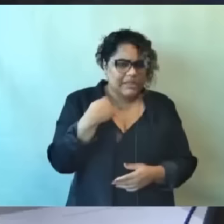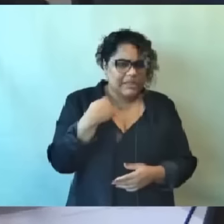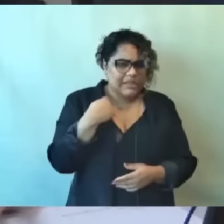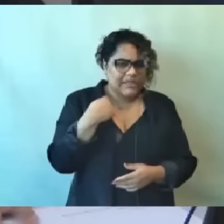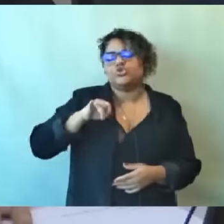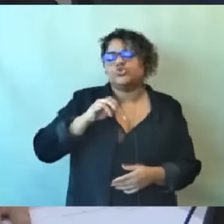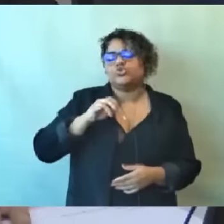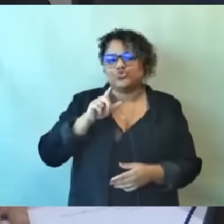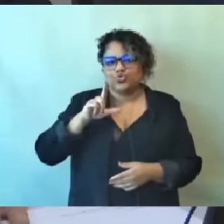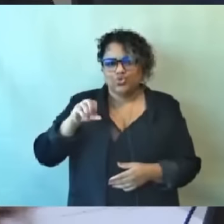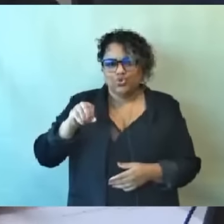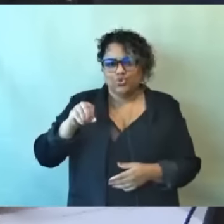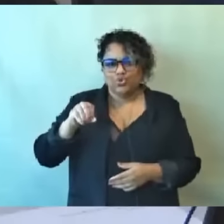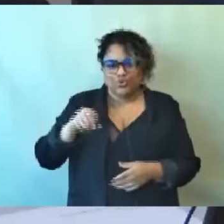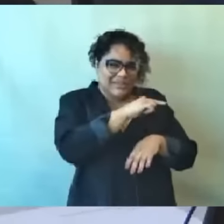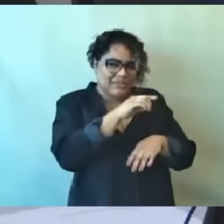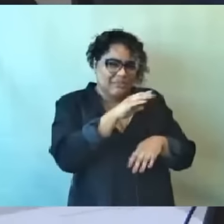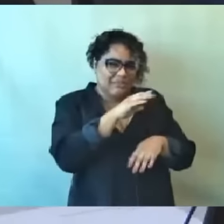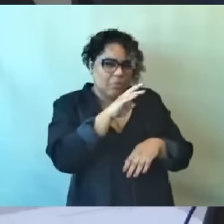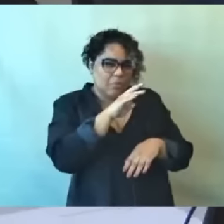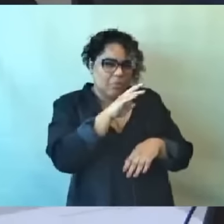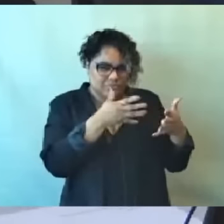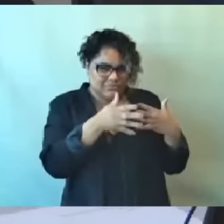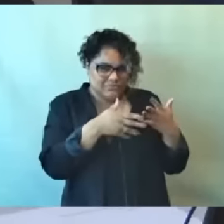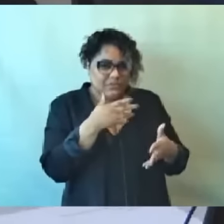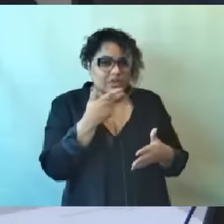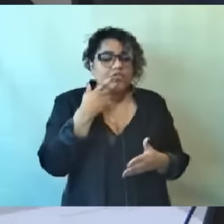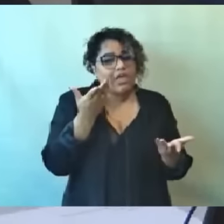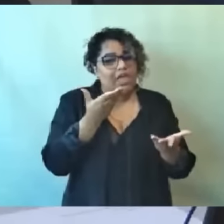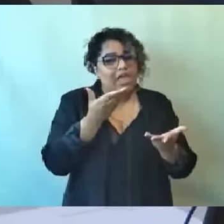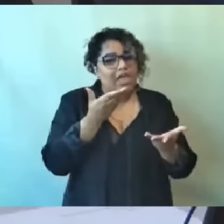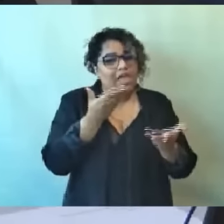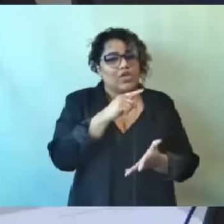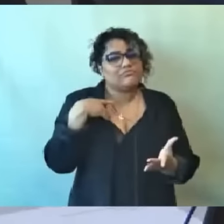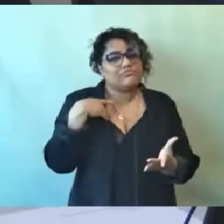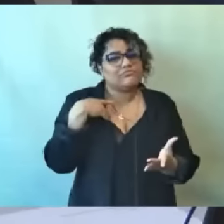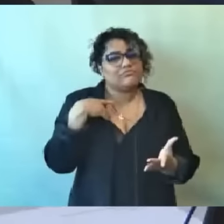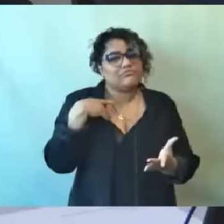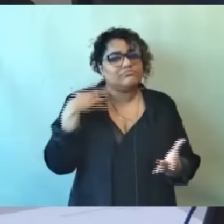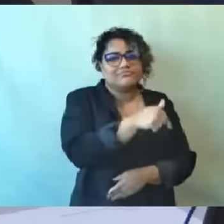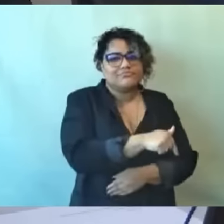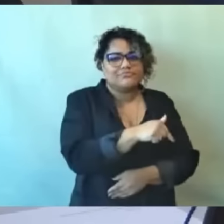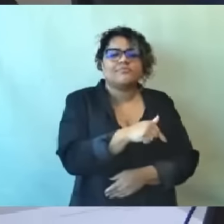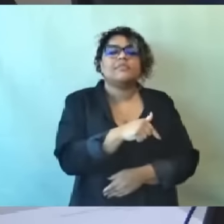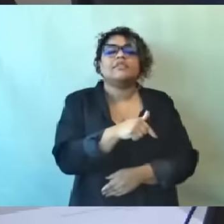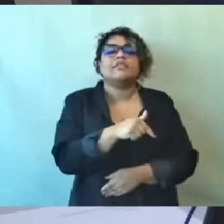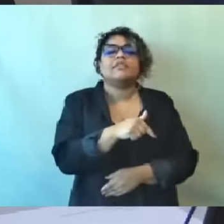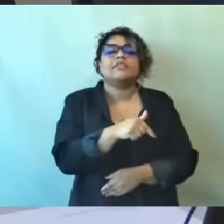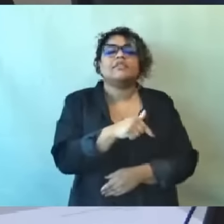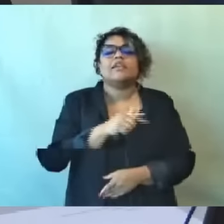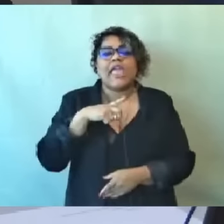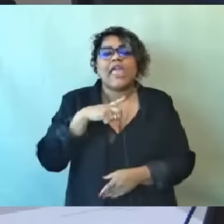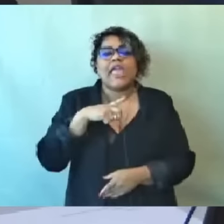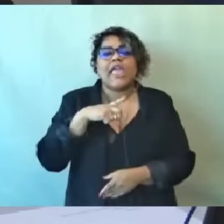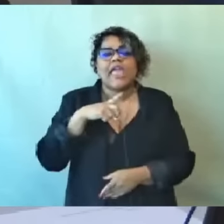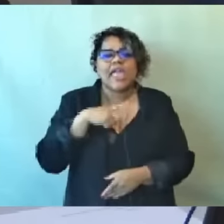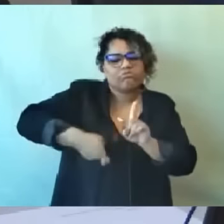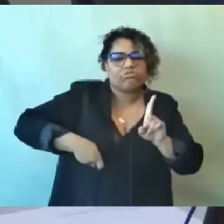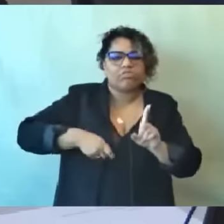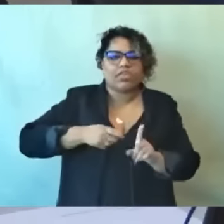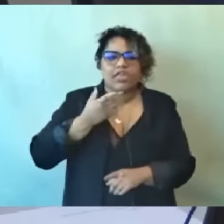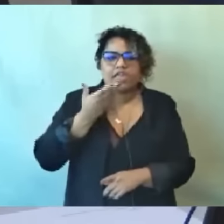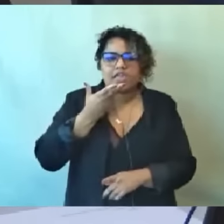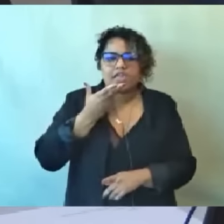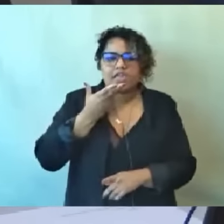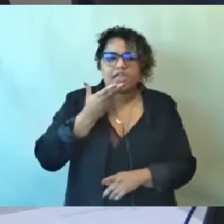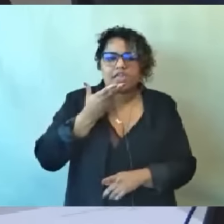pedofilia. Fake news. Provado que esse vídeo é uma fake news, pai. Não tem provado não, Bruno. Não tem provado